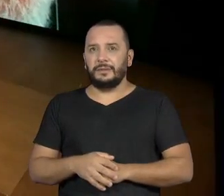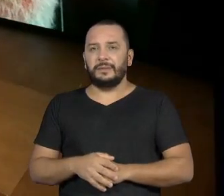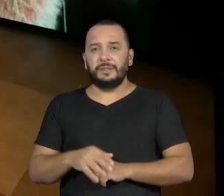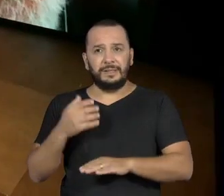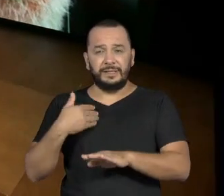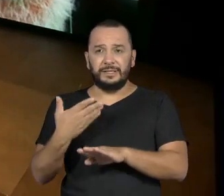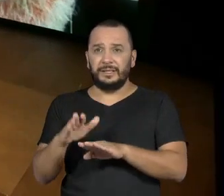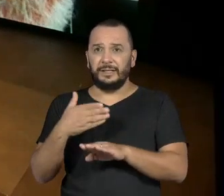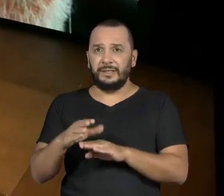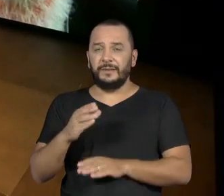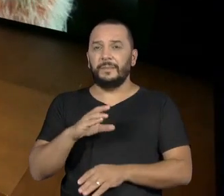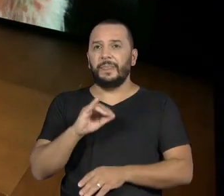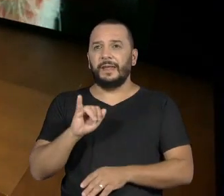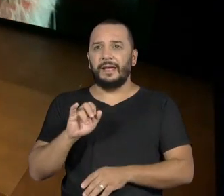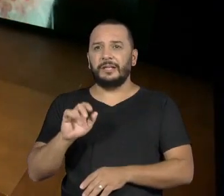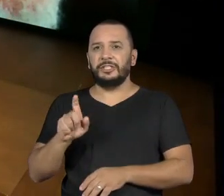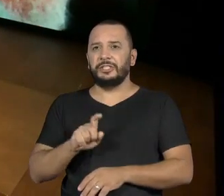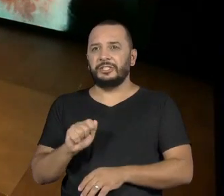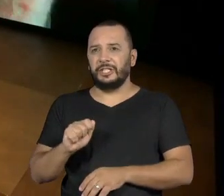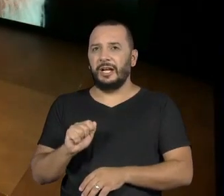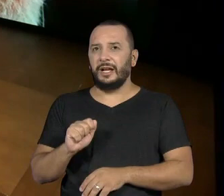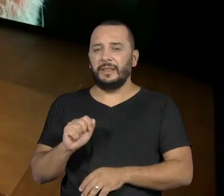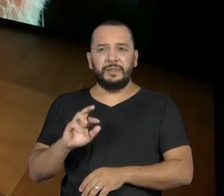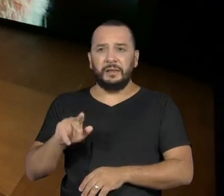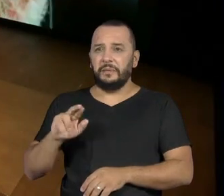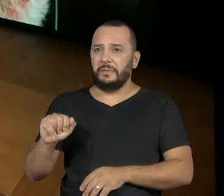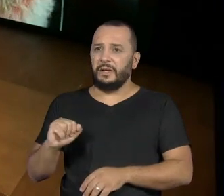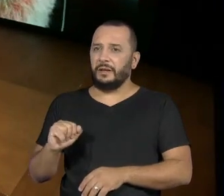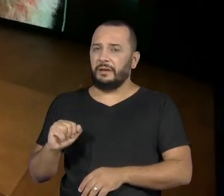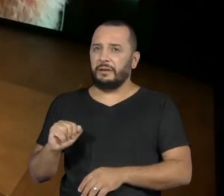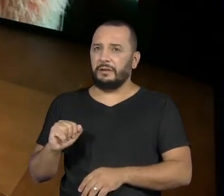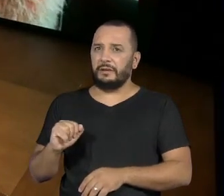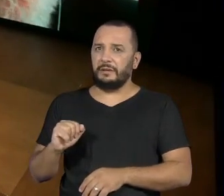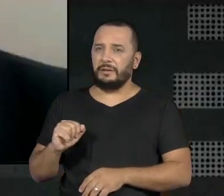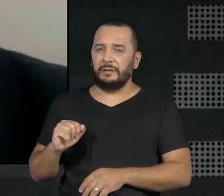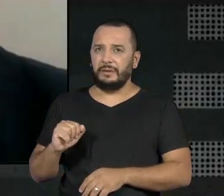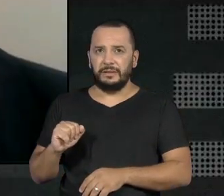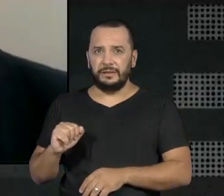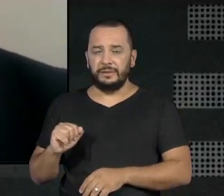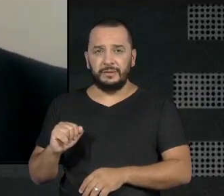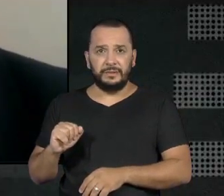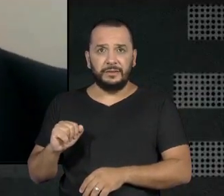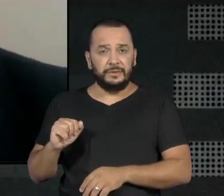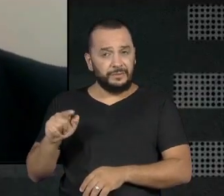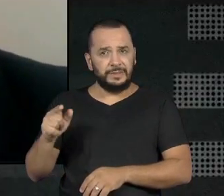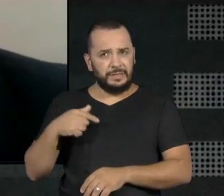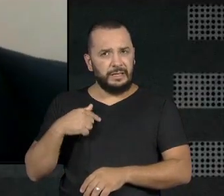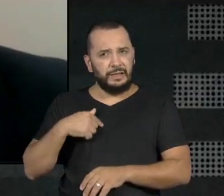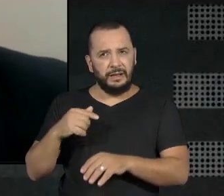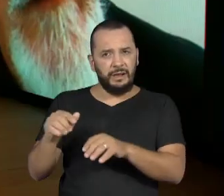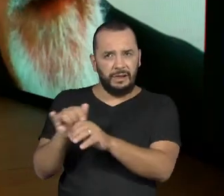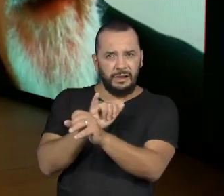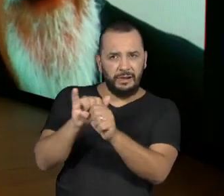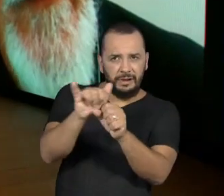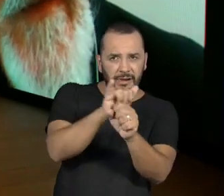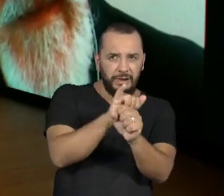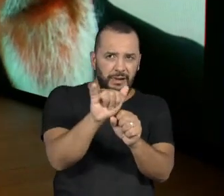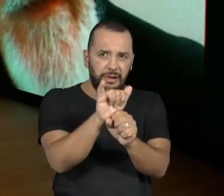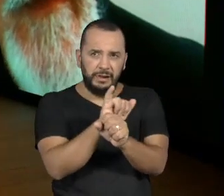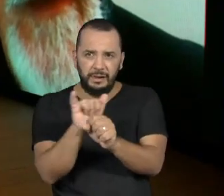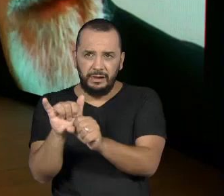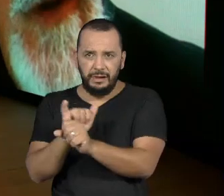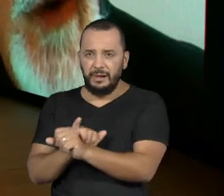E não é caixa. Ela falou, faz como se fosse um teatro isso aqui. As três câmeras, você vai fazendo a cena. Eu comecei a ver que,